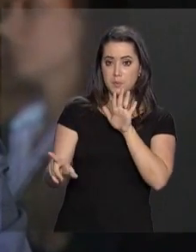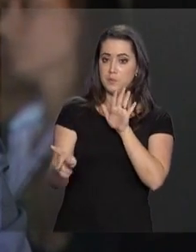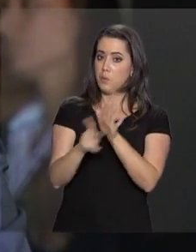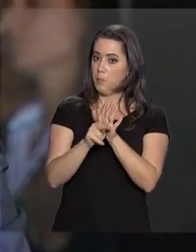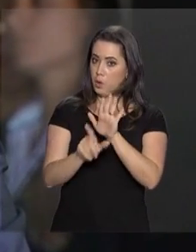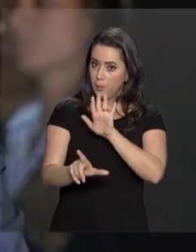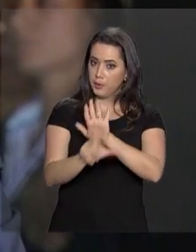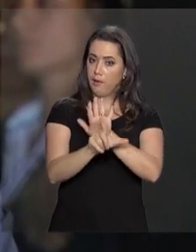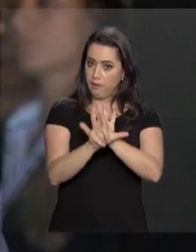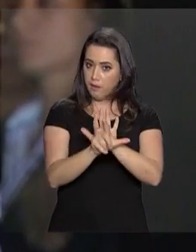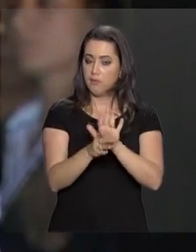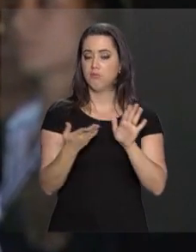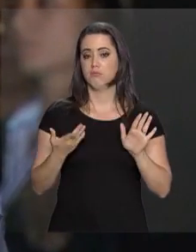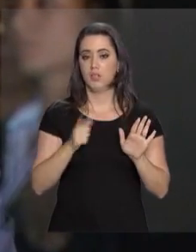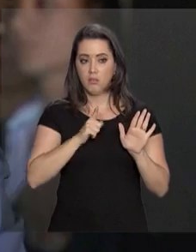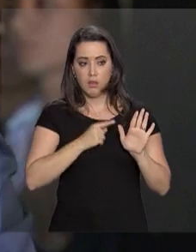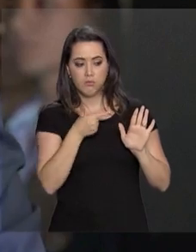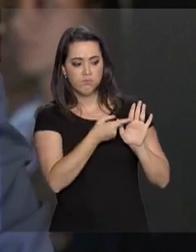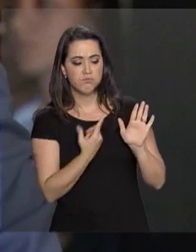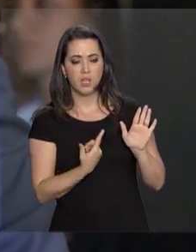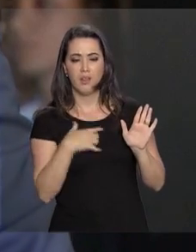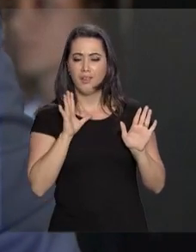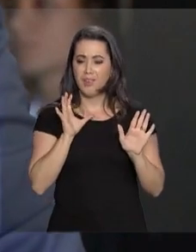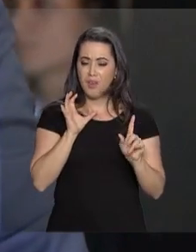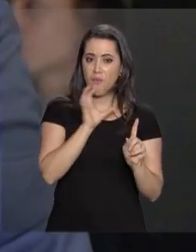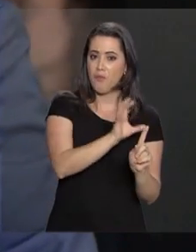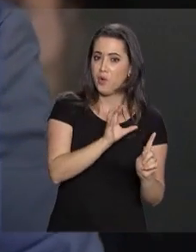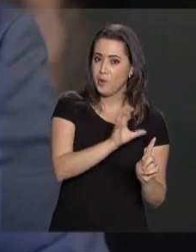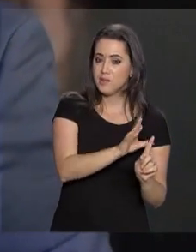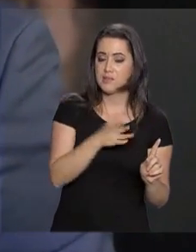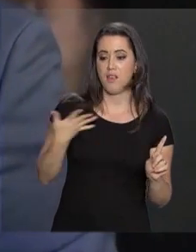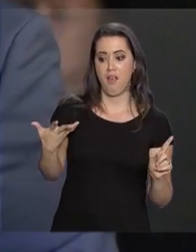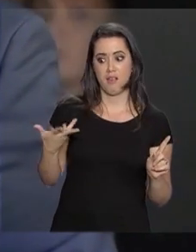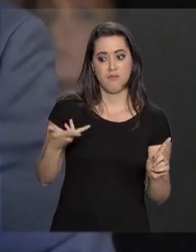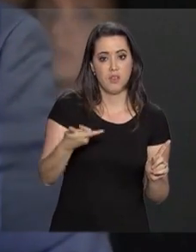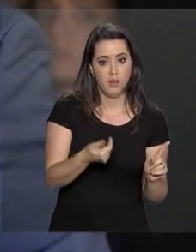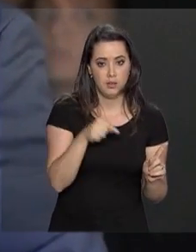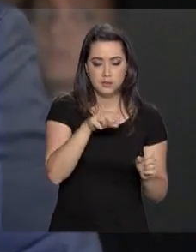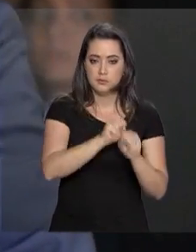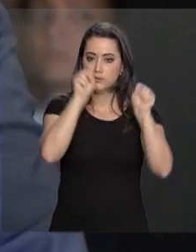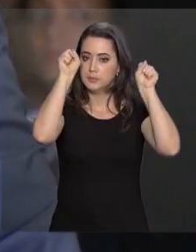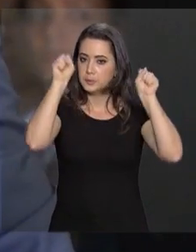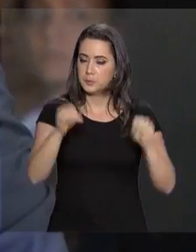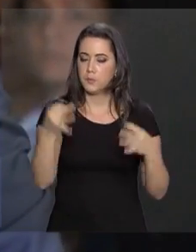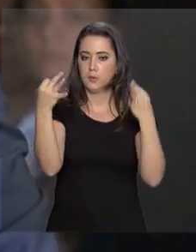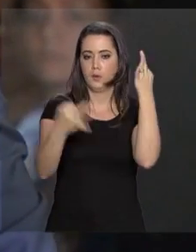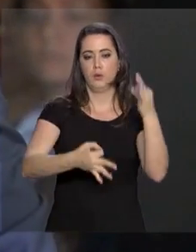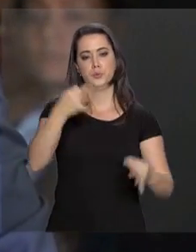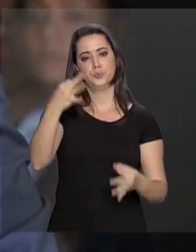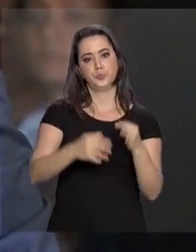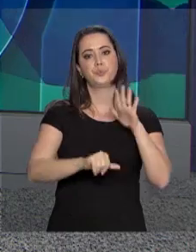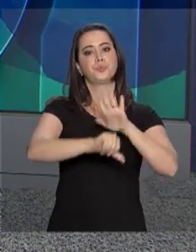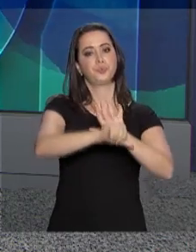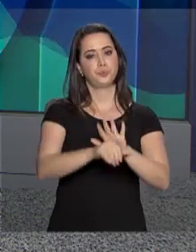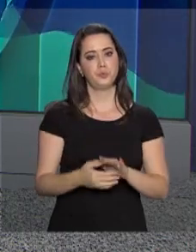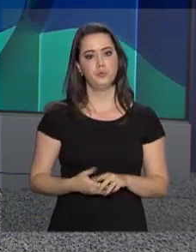penal e processual penal e que impactam a eficácia do sistema de justiça criminal.